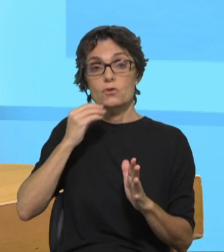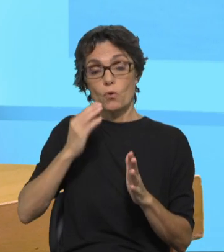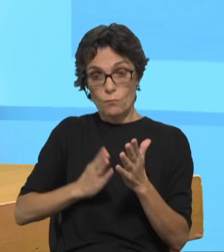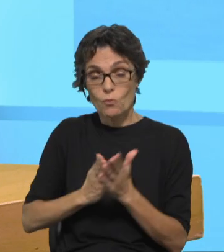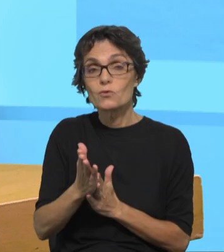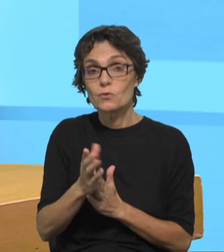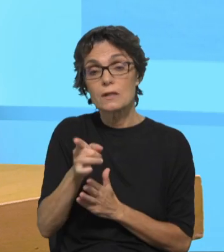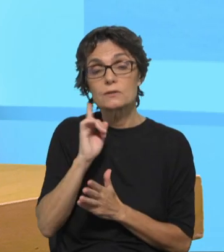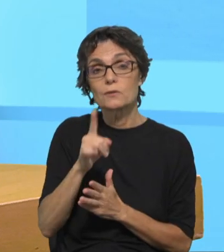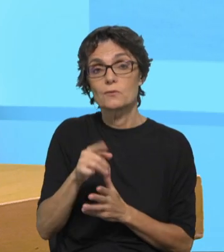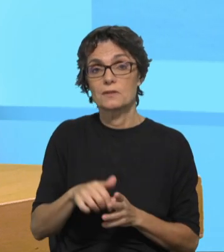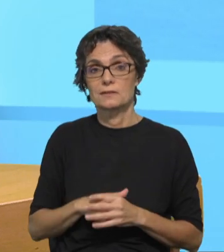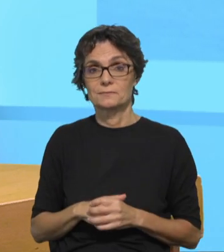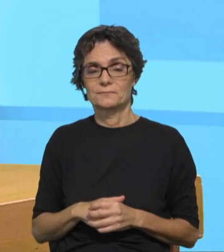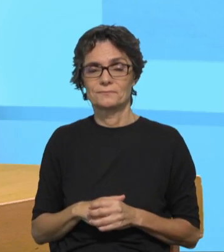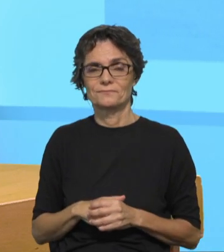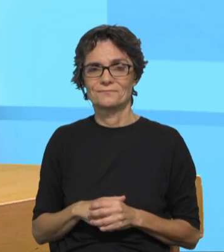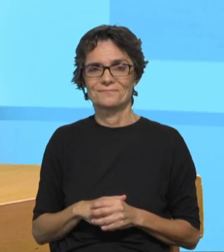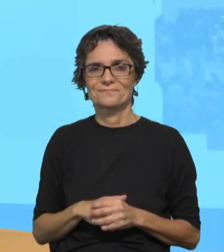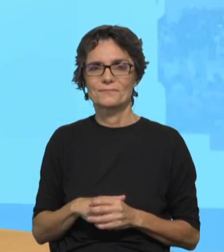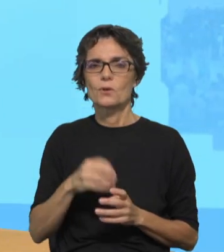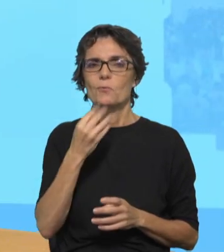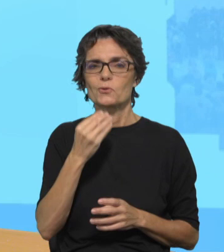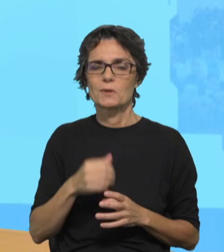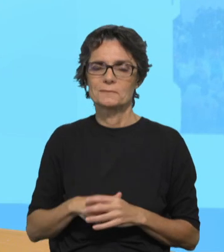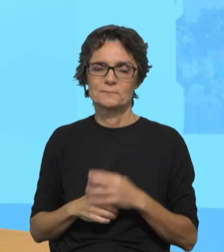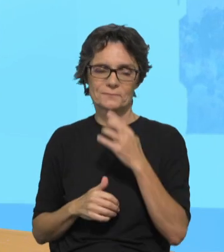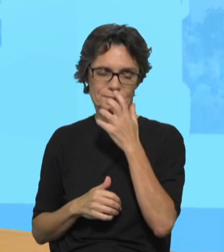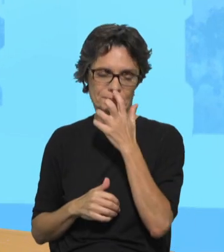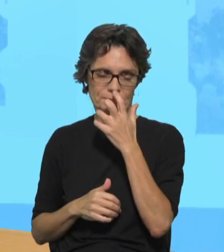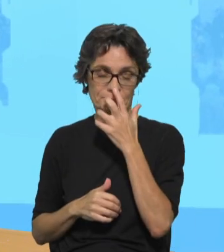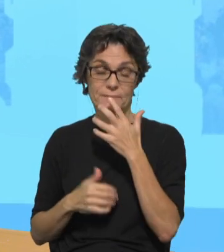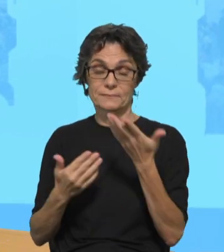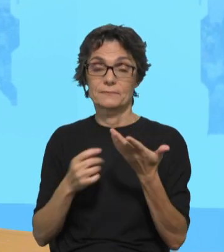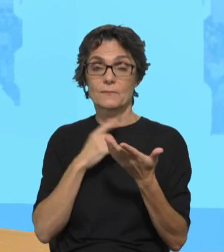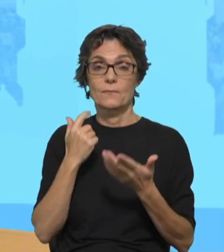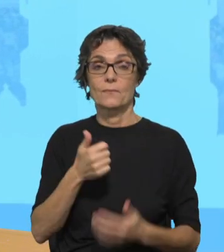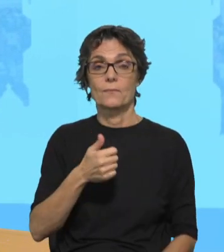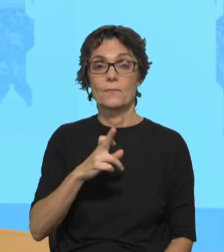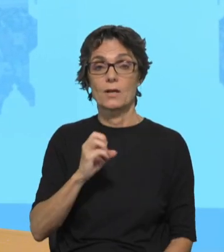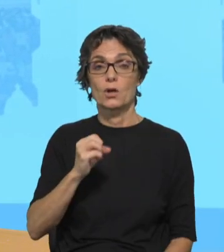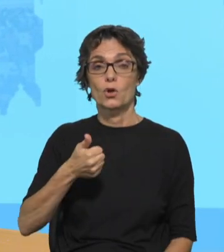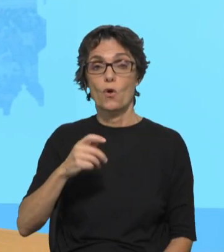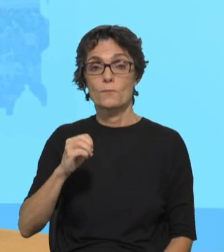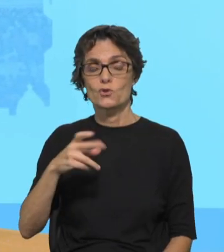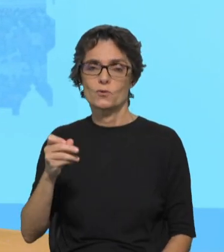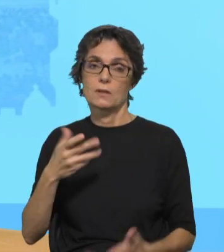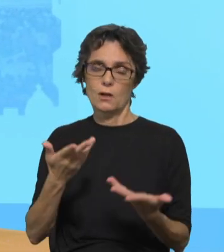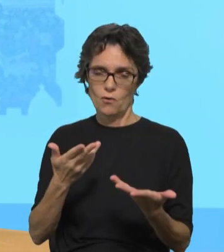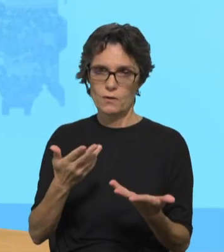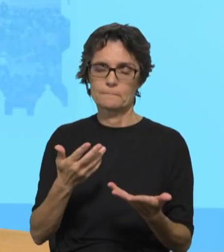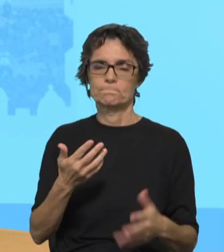vivemos isto. Muito bem, Padre Robson, vamos também olhar o próximo domingo, 24º